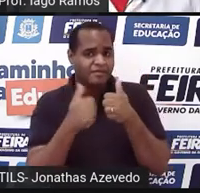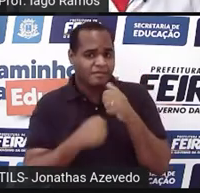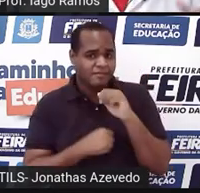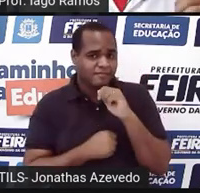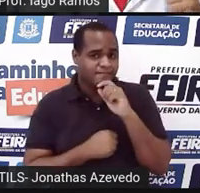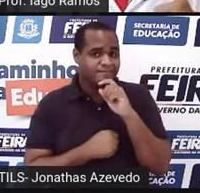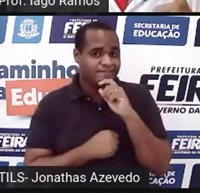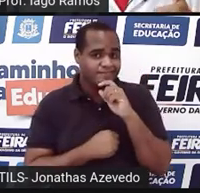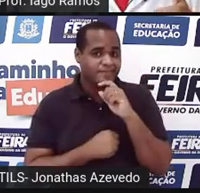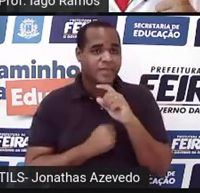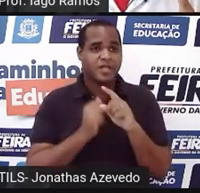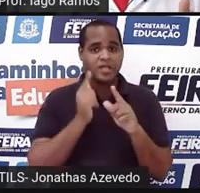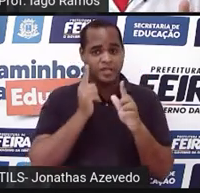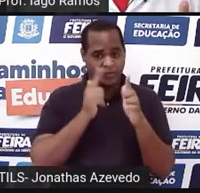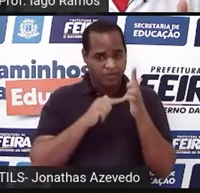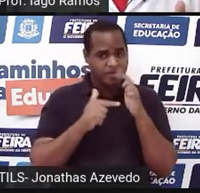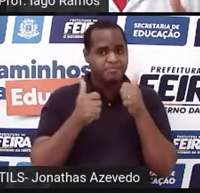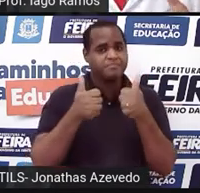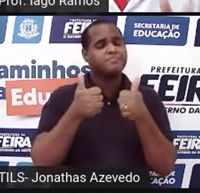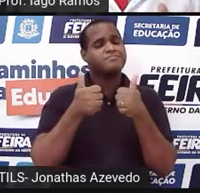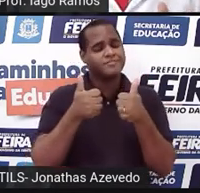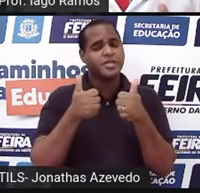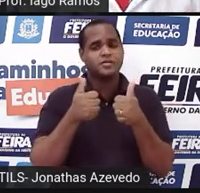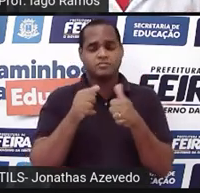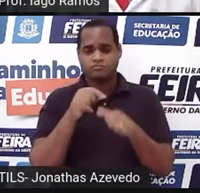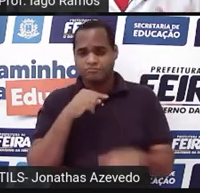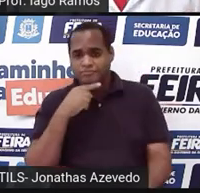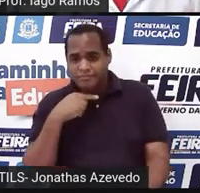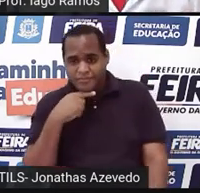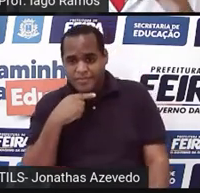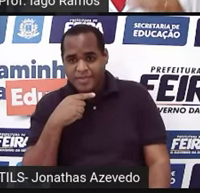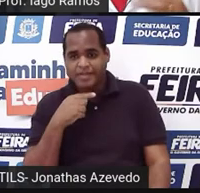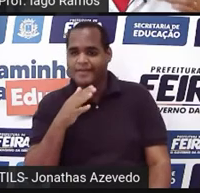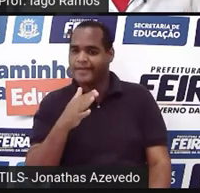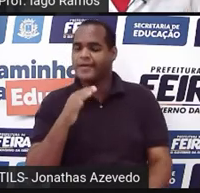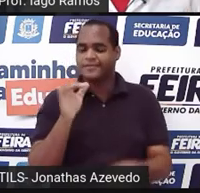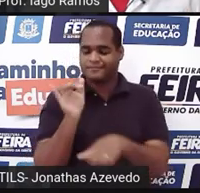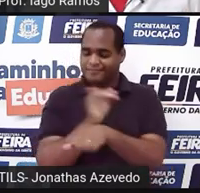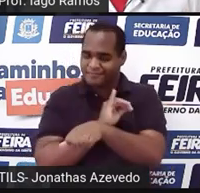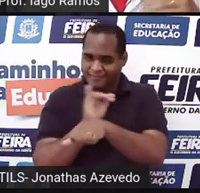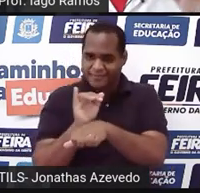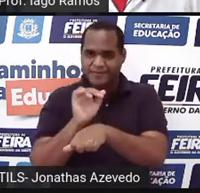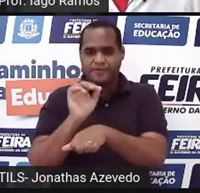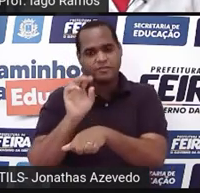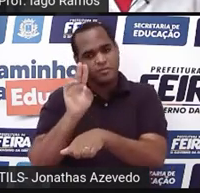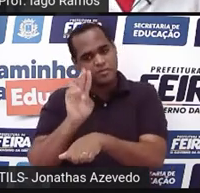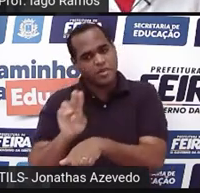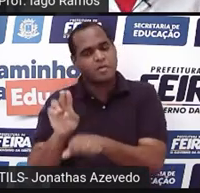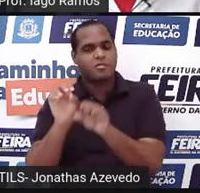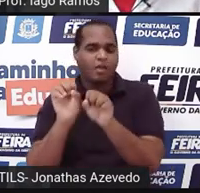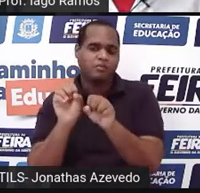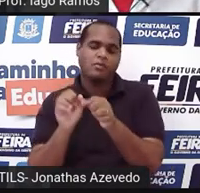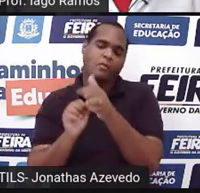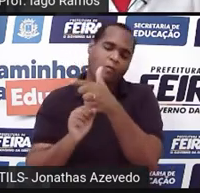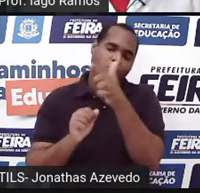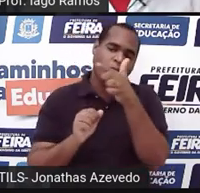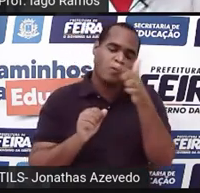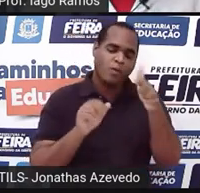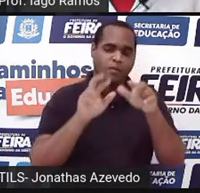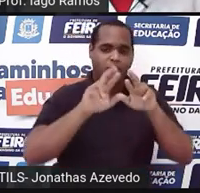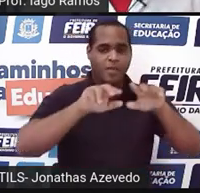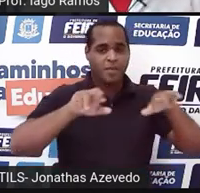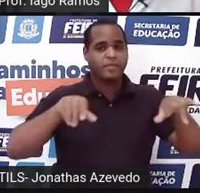Bom, se fazia, que bacana. Se não, é uma estratégia. Pode existir outras. E